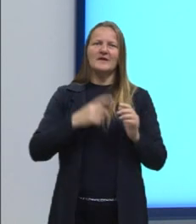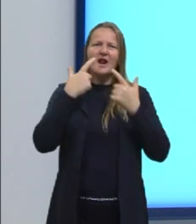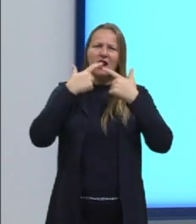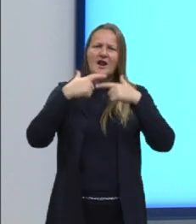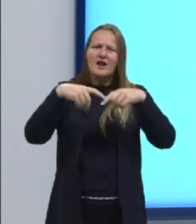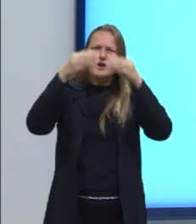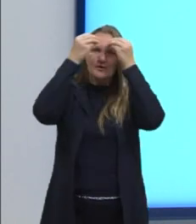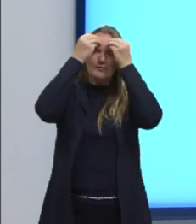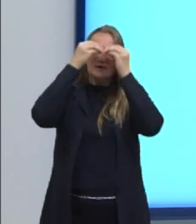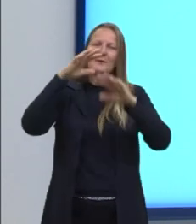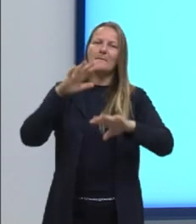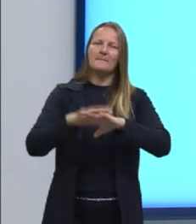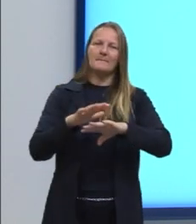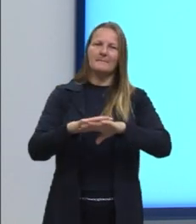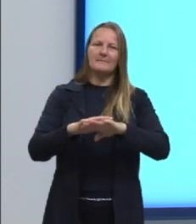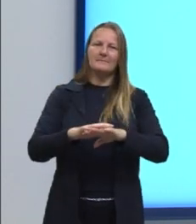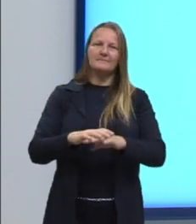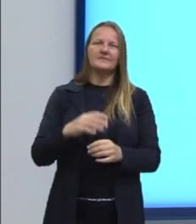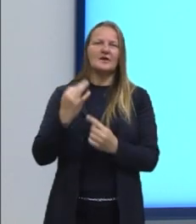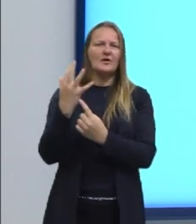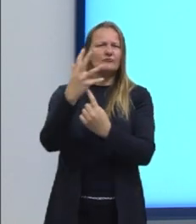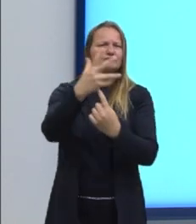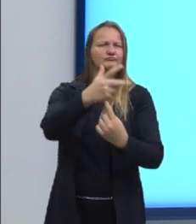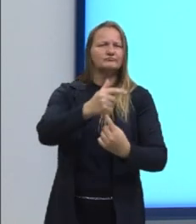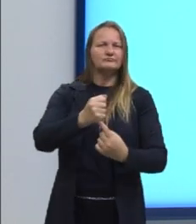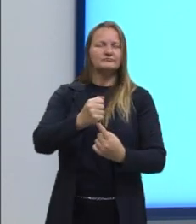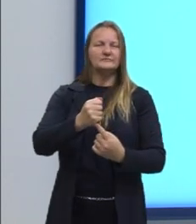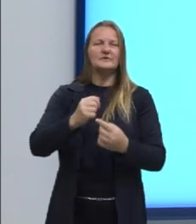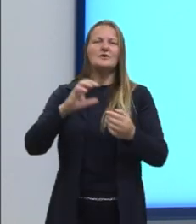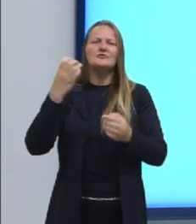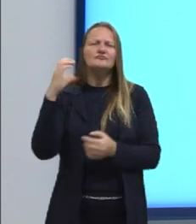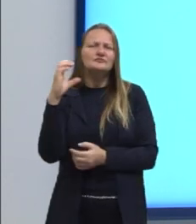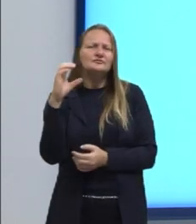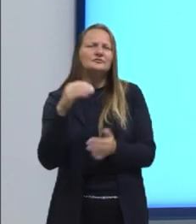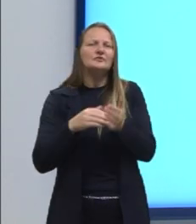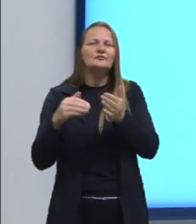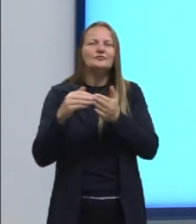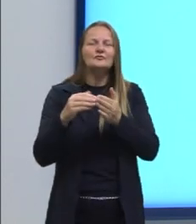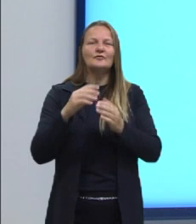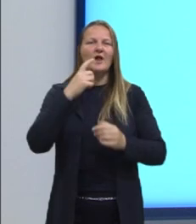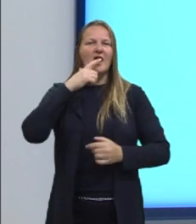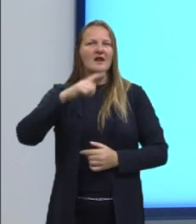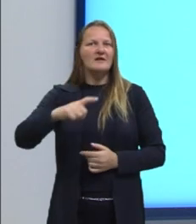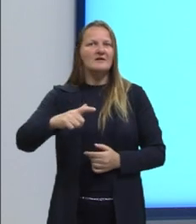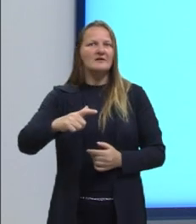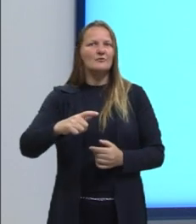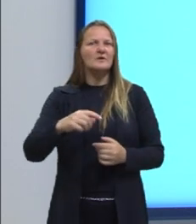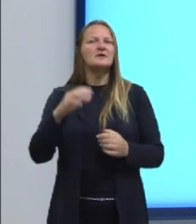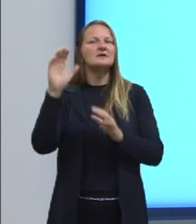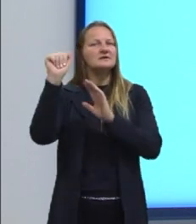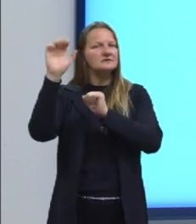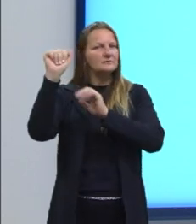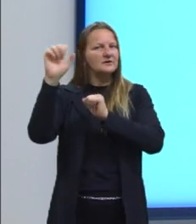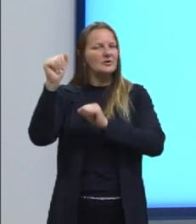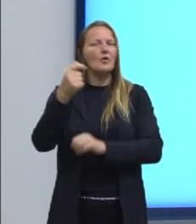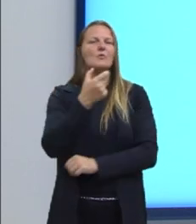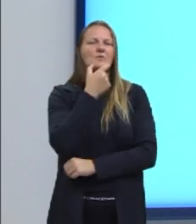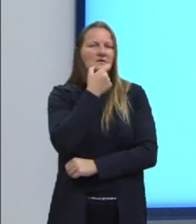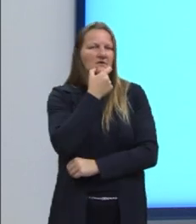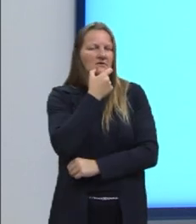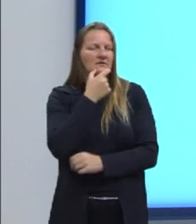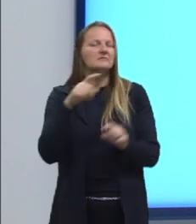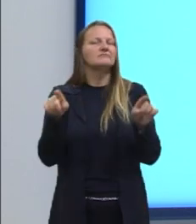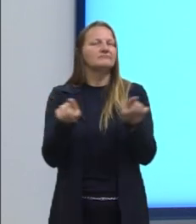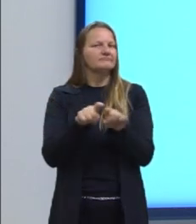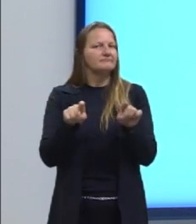matemática, artística e científica. E das línguas espanhola e inglesa.